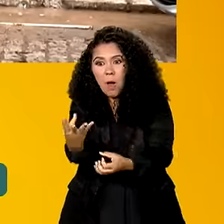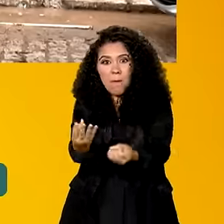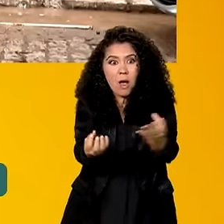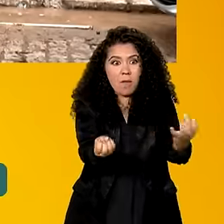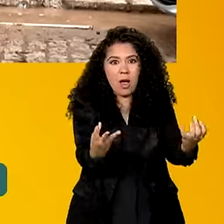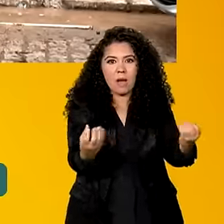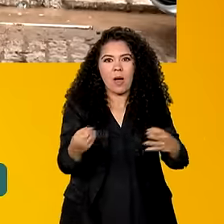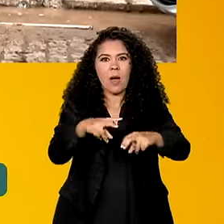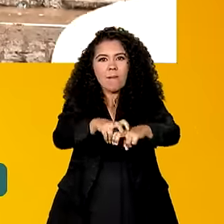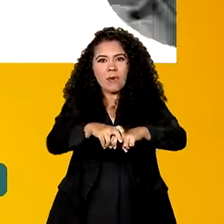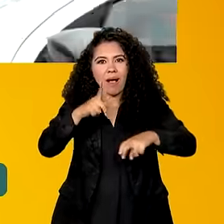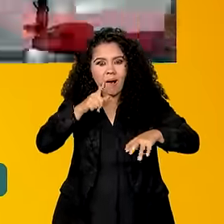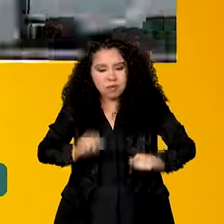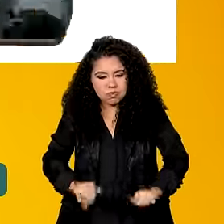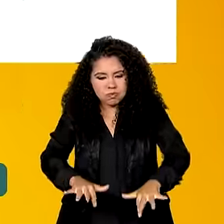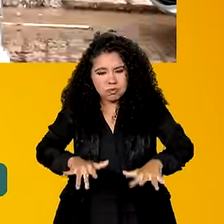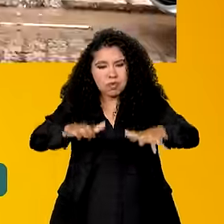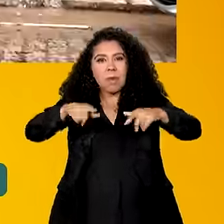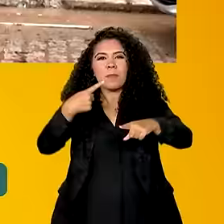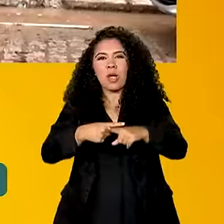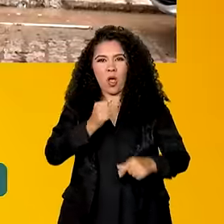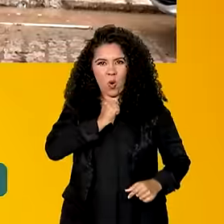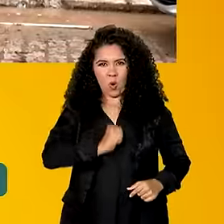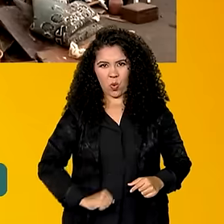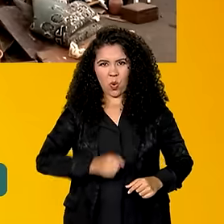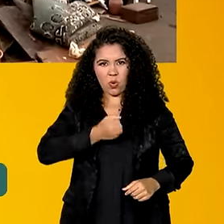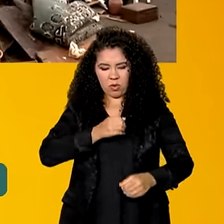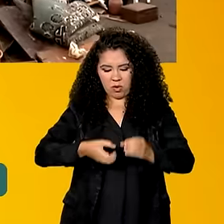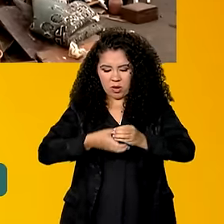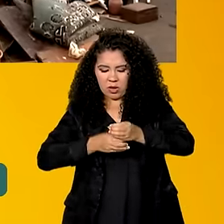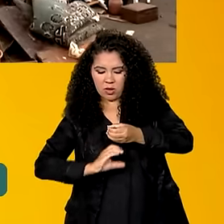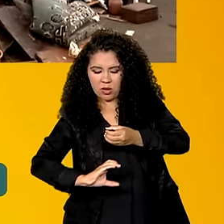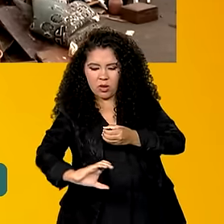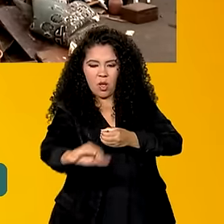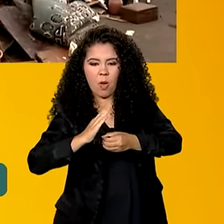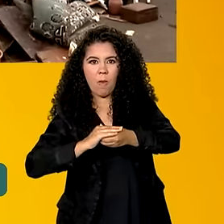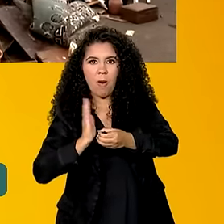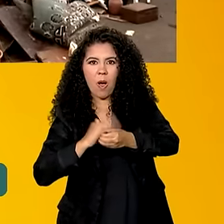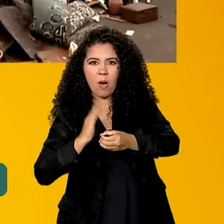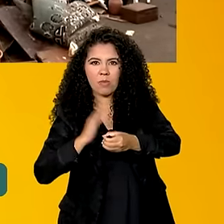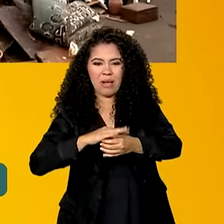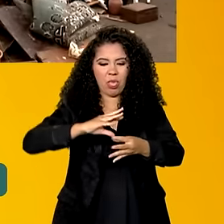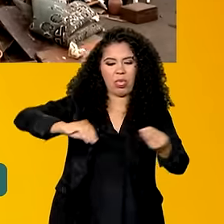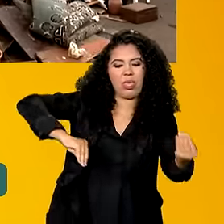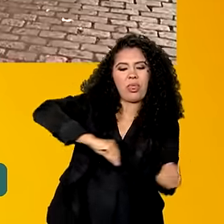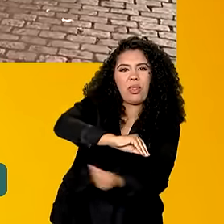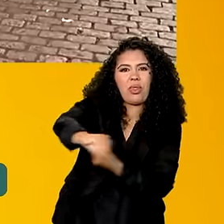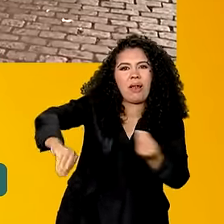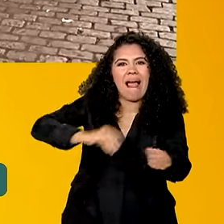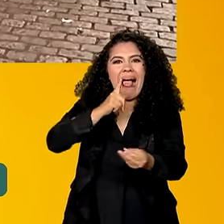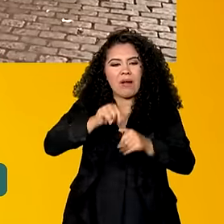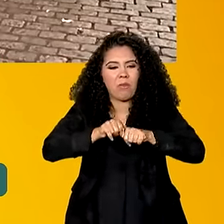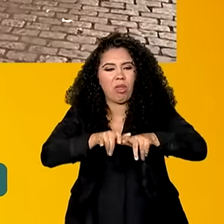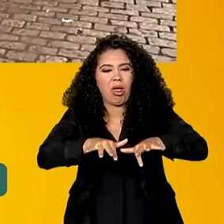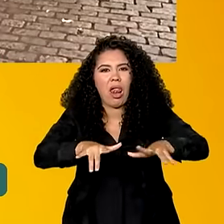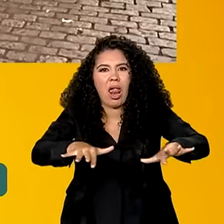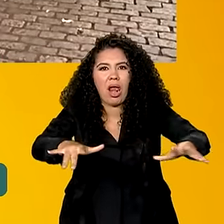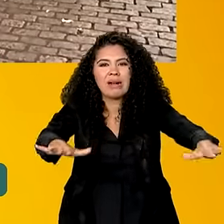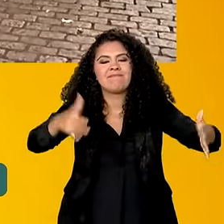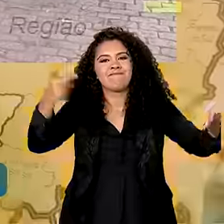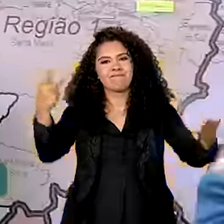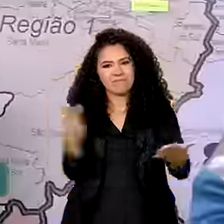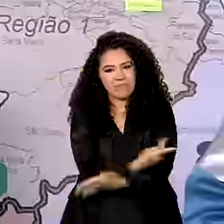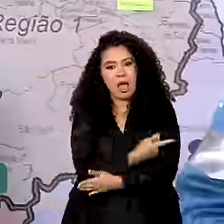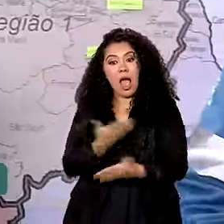enchentes. Isso porque o esgoto se mistura à água e é aí que vem os problemas. Mas sobre isso,